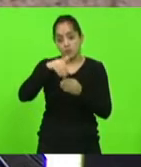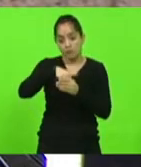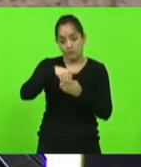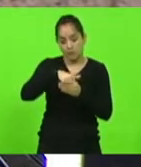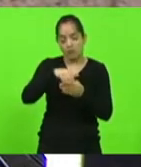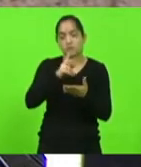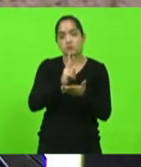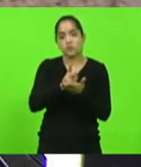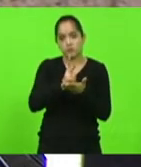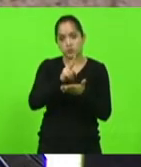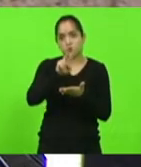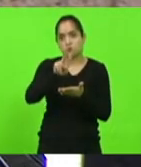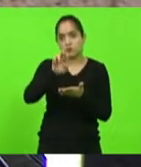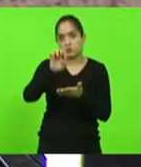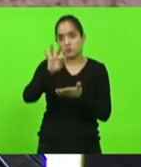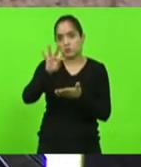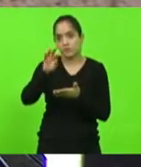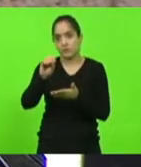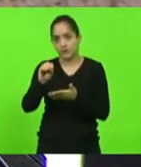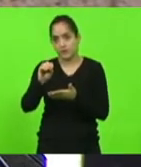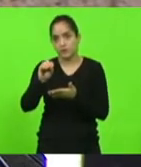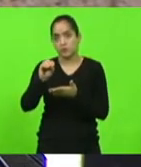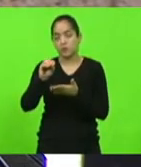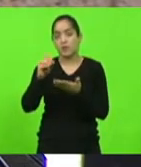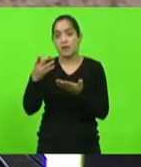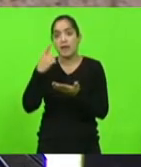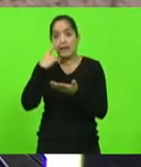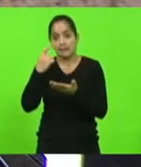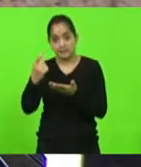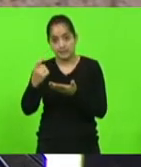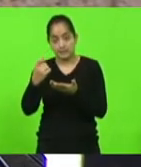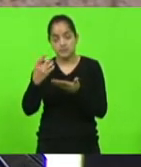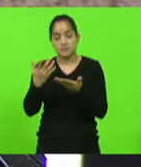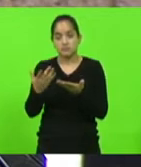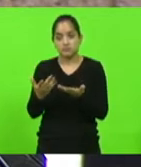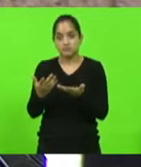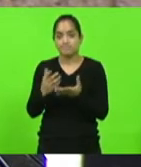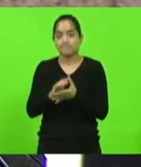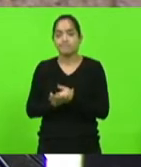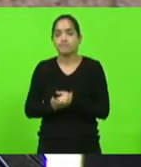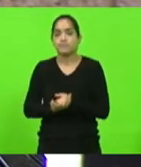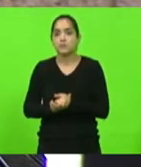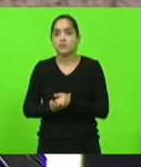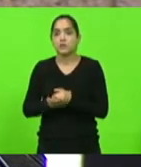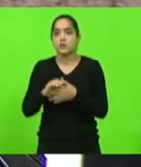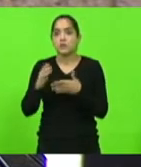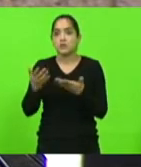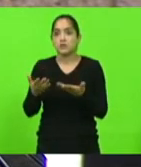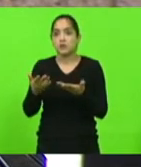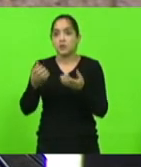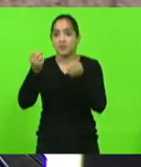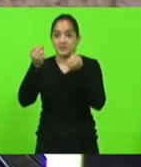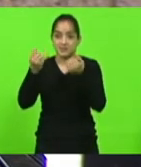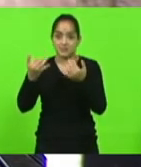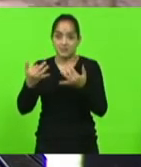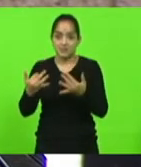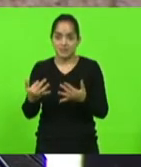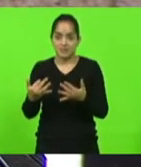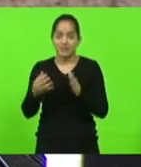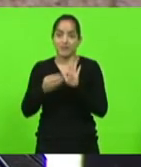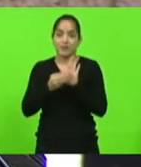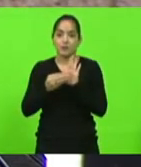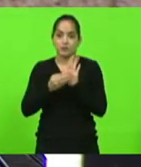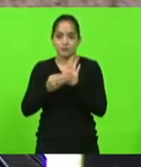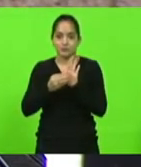do veto, acredito que a intenção do autor é positiva, mas só faltou colocar isso num